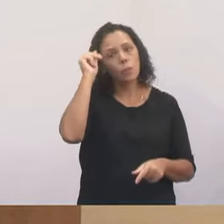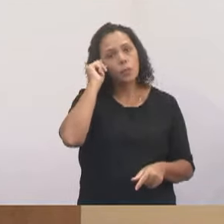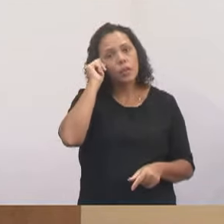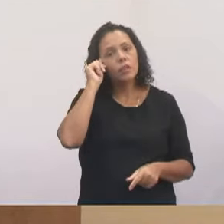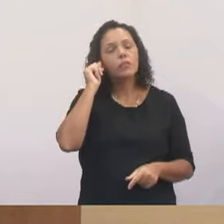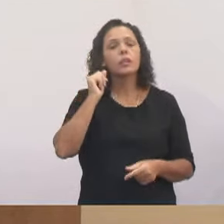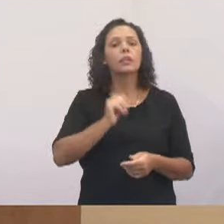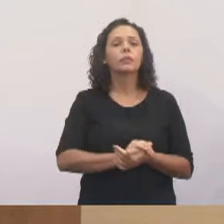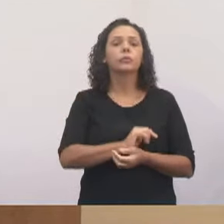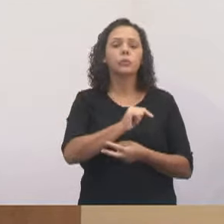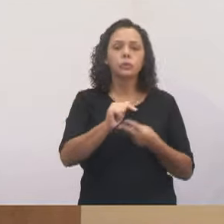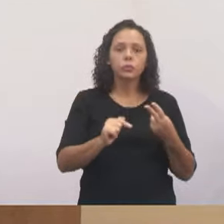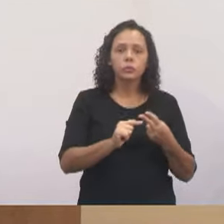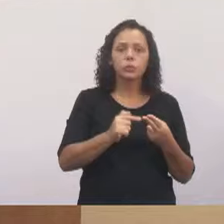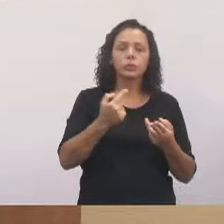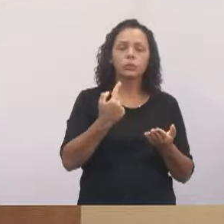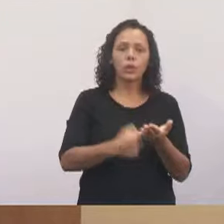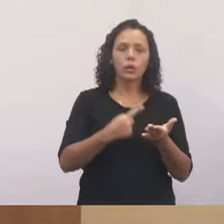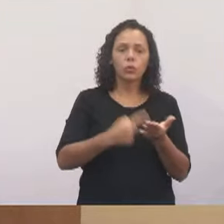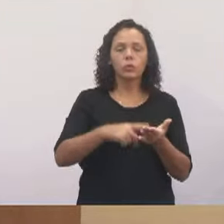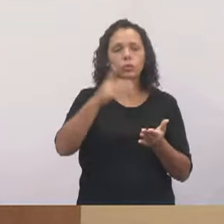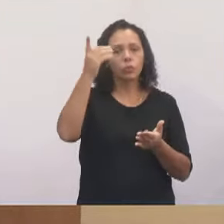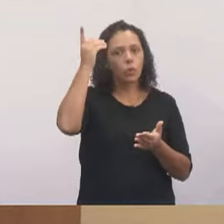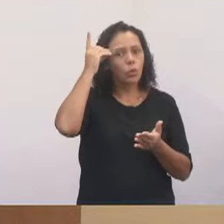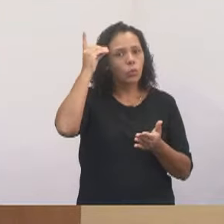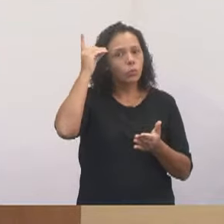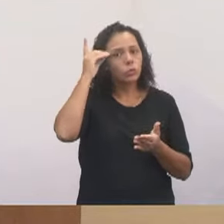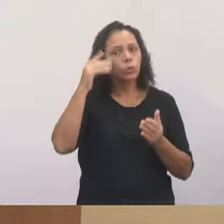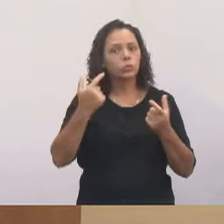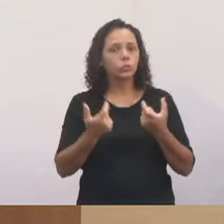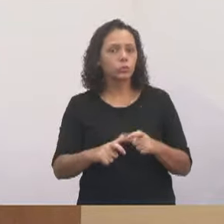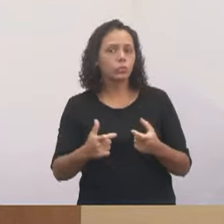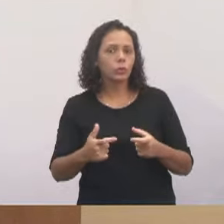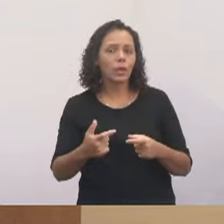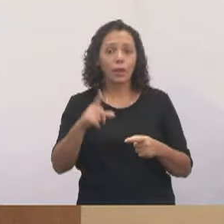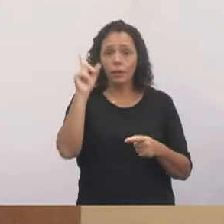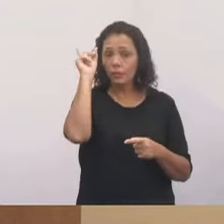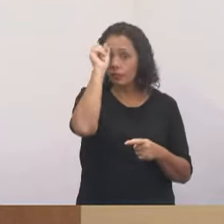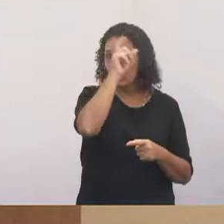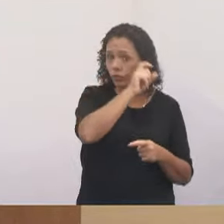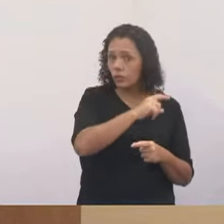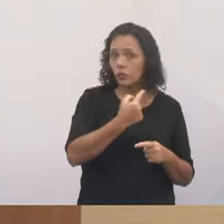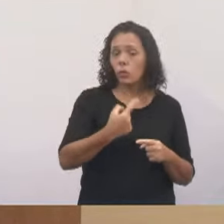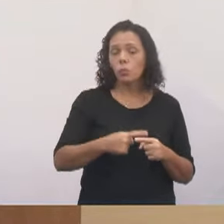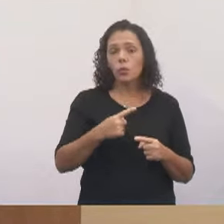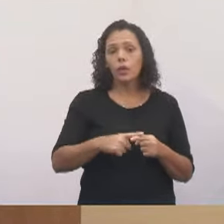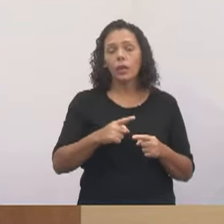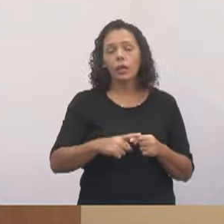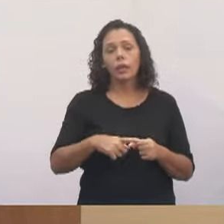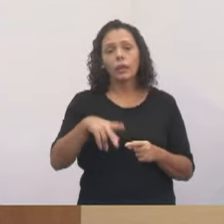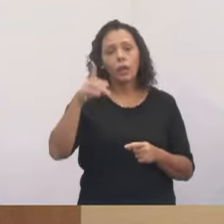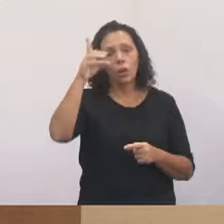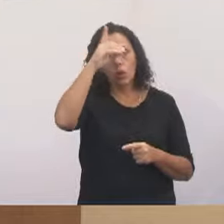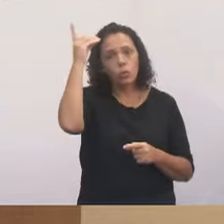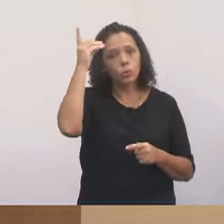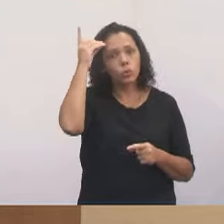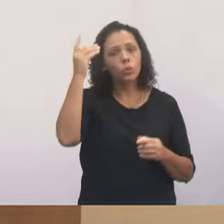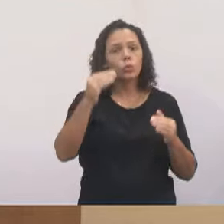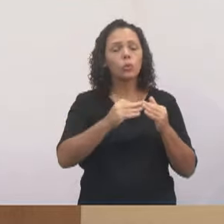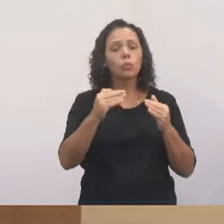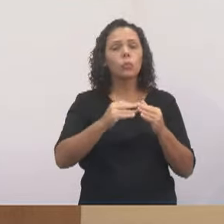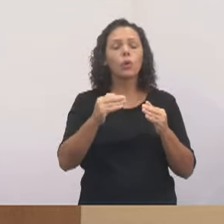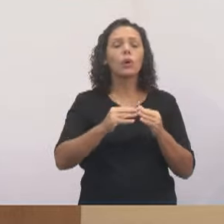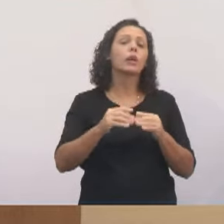Eles entraram em acordo com o proprietário ali, que não foi fácil, o proprietário que está na China, ele não está aqui no Brasil, mas tem